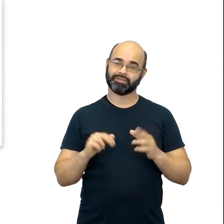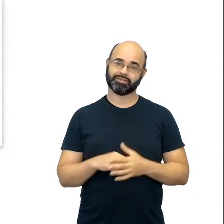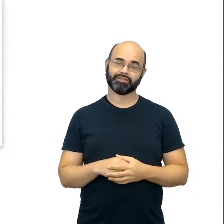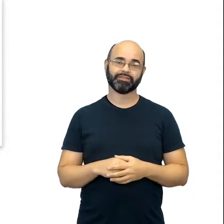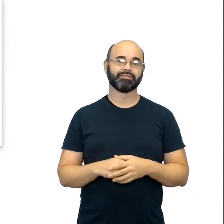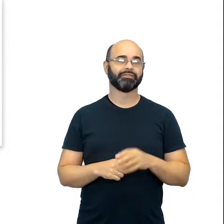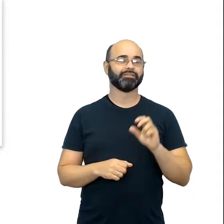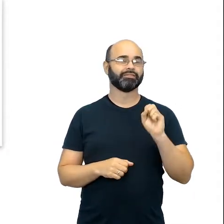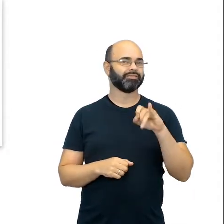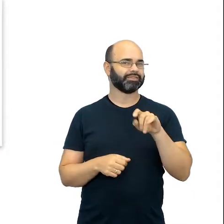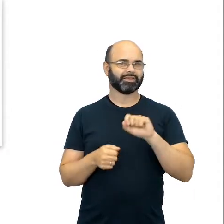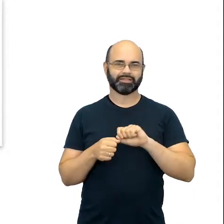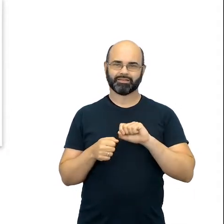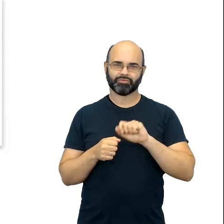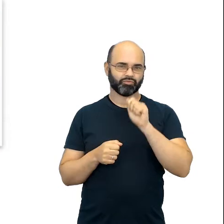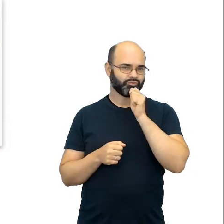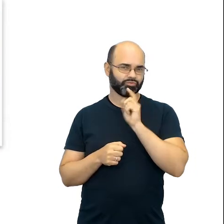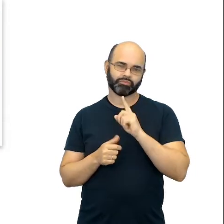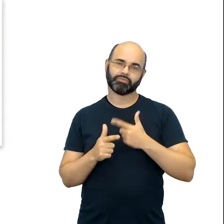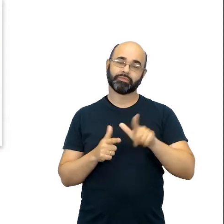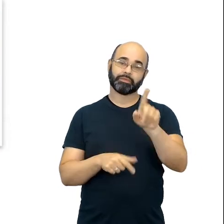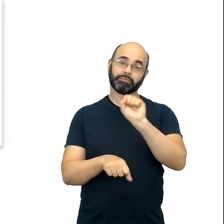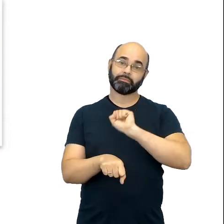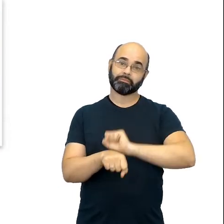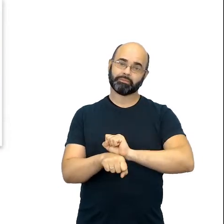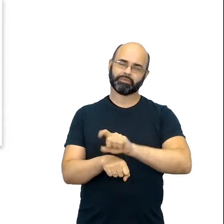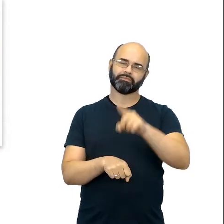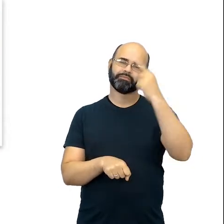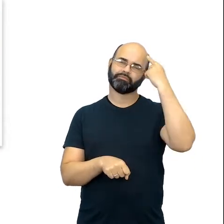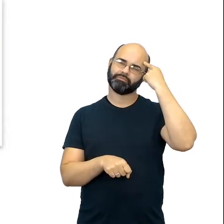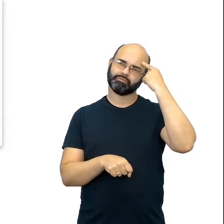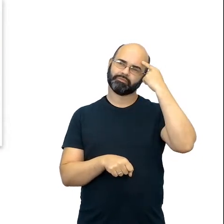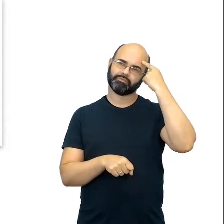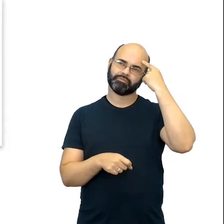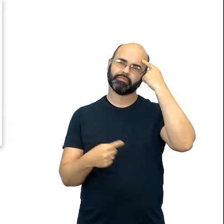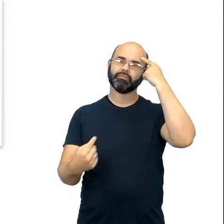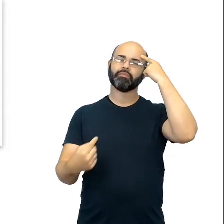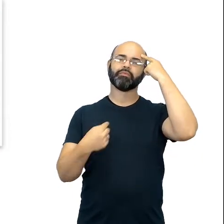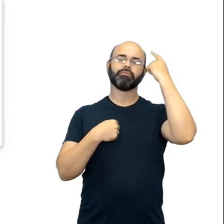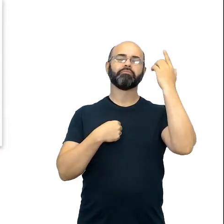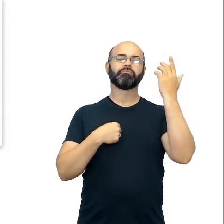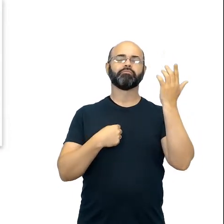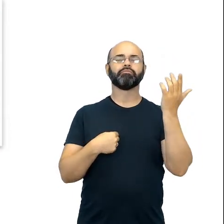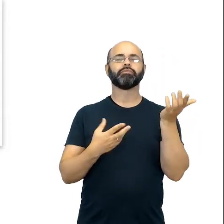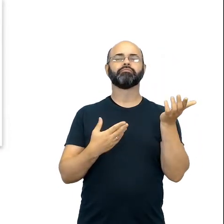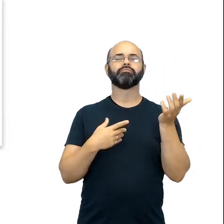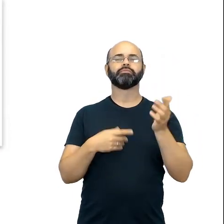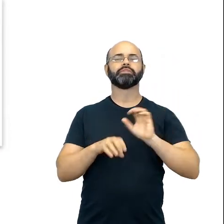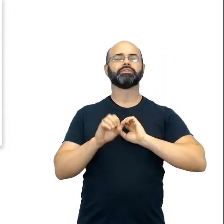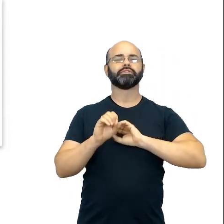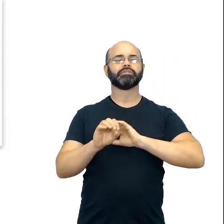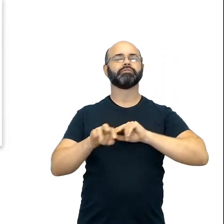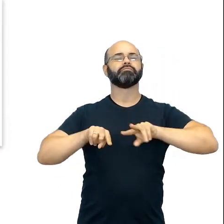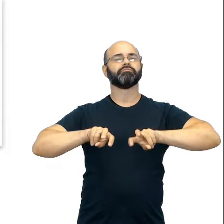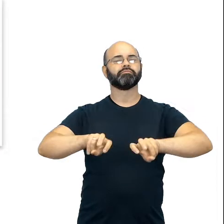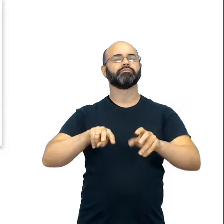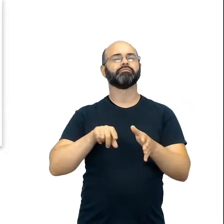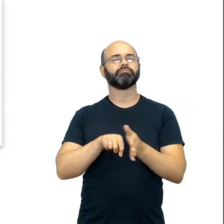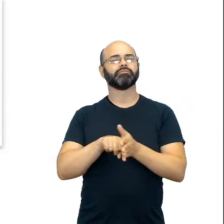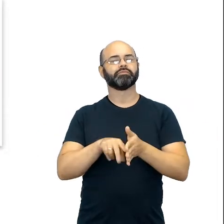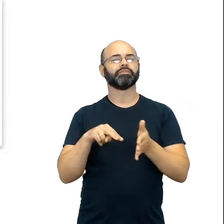Quem não fez, faz agora. Dá um pause aí e pensa. O que será que, para mim, é ensino por investigação? Então, é aquele trabalho